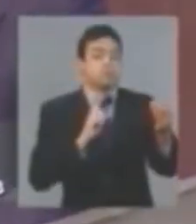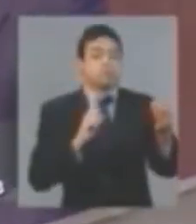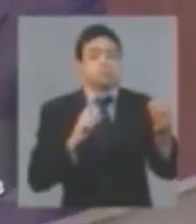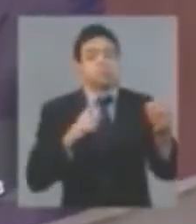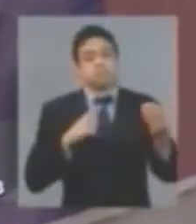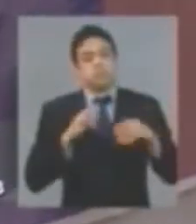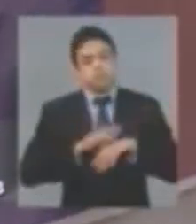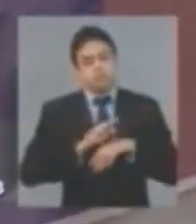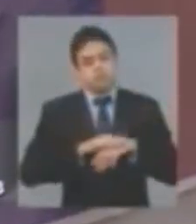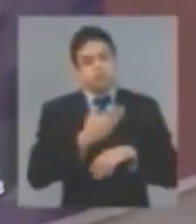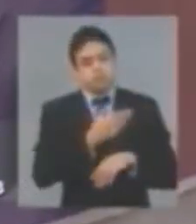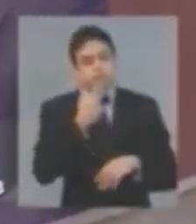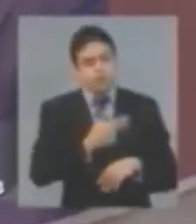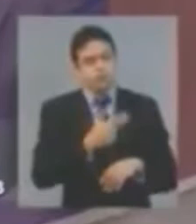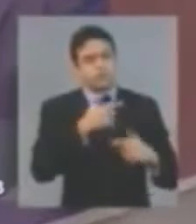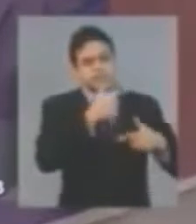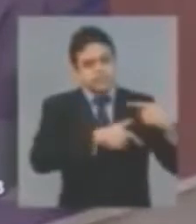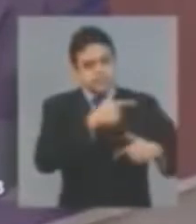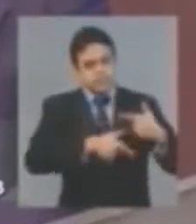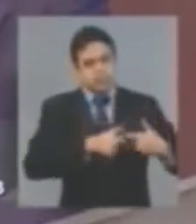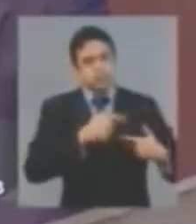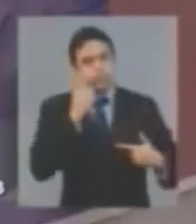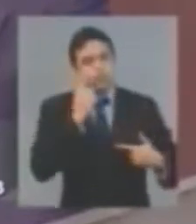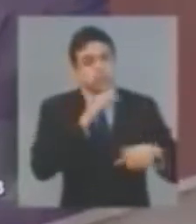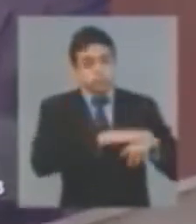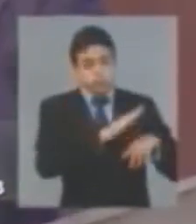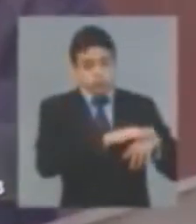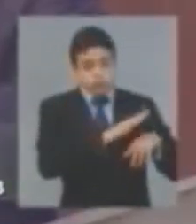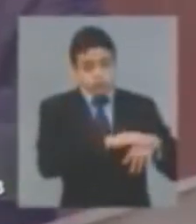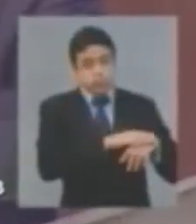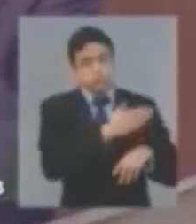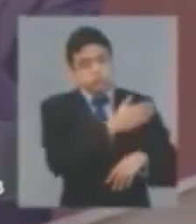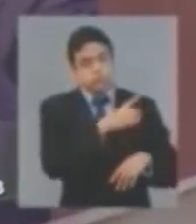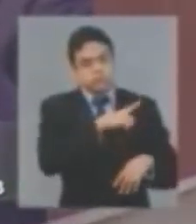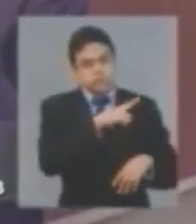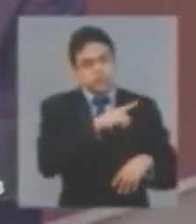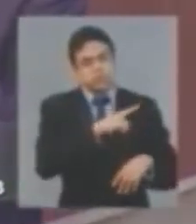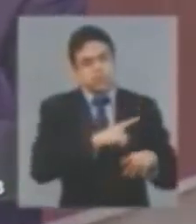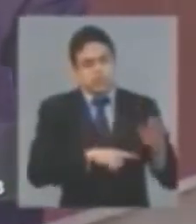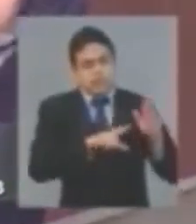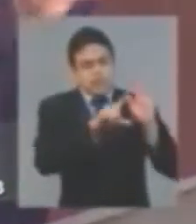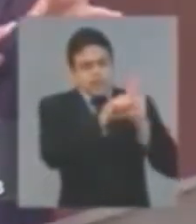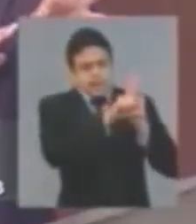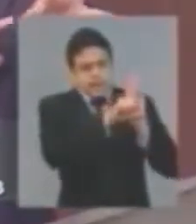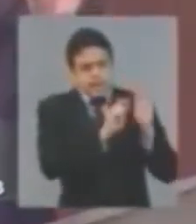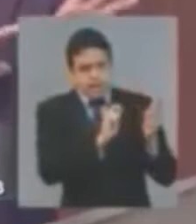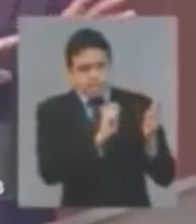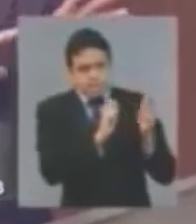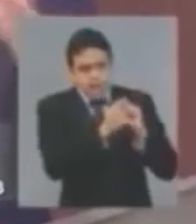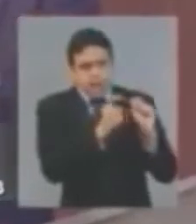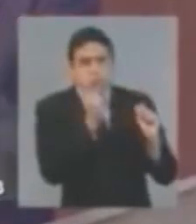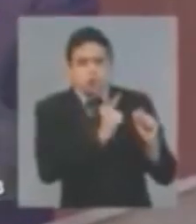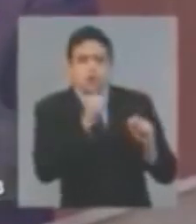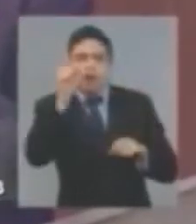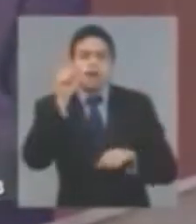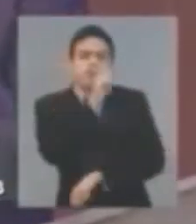esse trabalho que vossa excelência falou agora, de que foi vossa excelência que convalidou uma lei que estava descoberta para o Rio